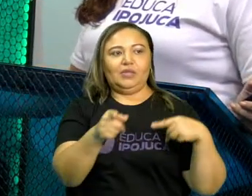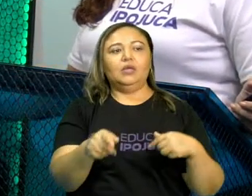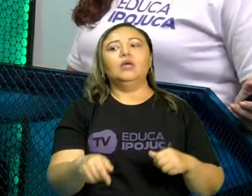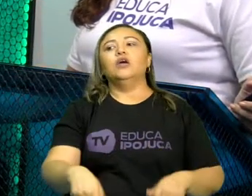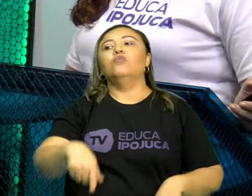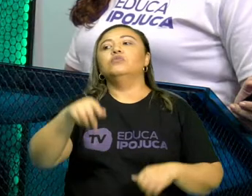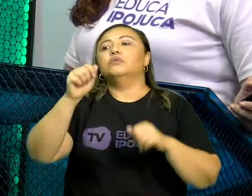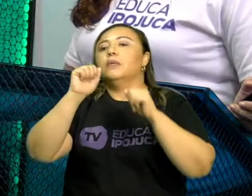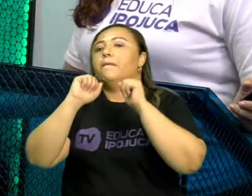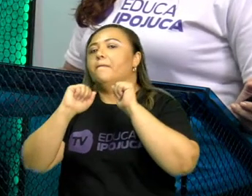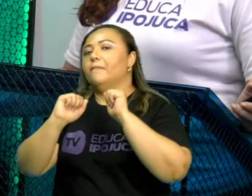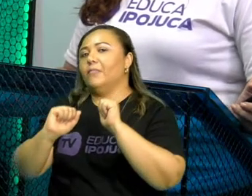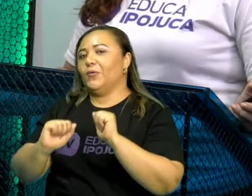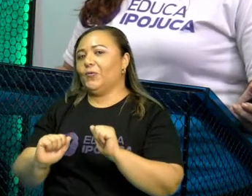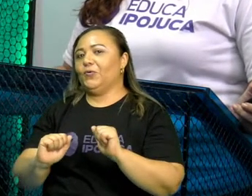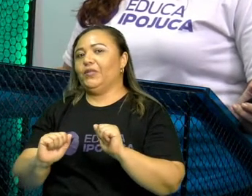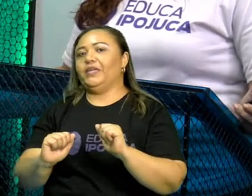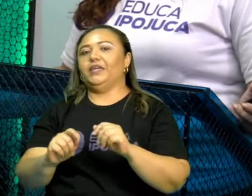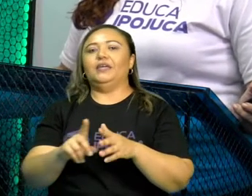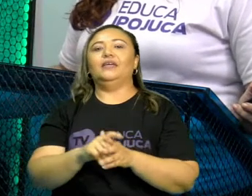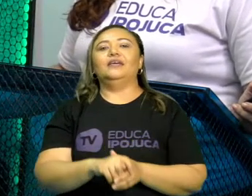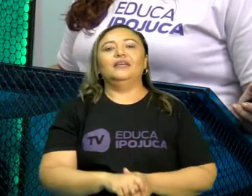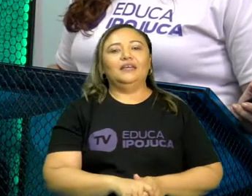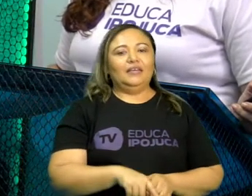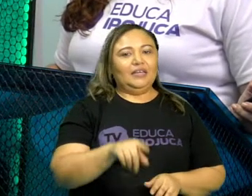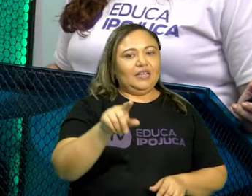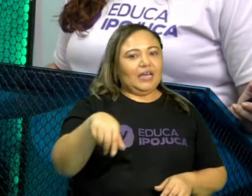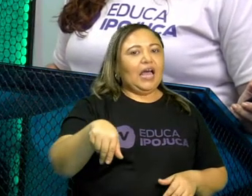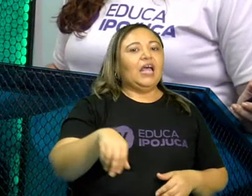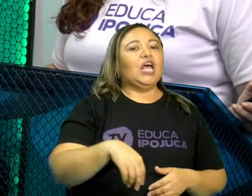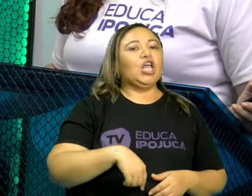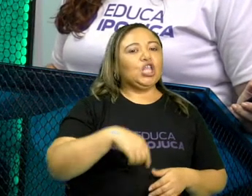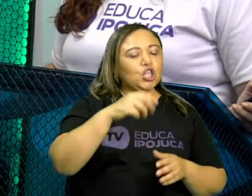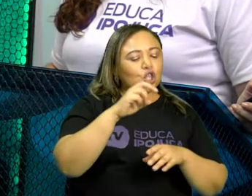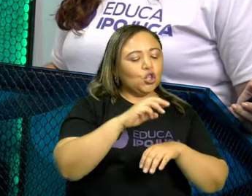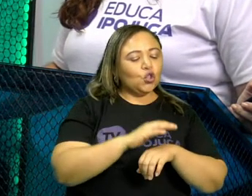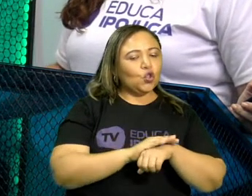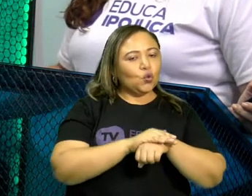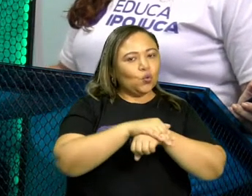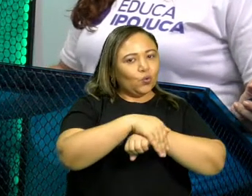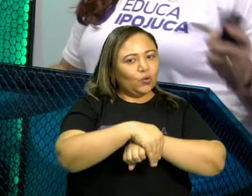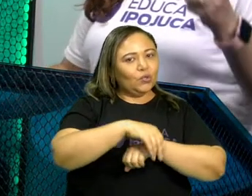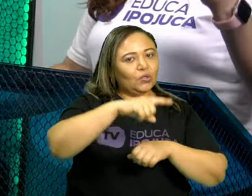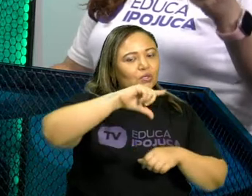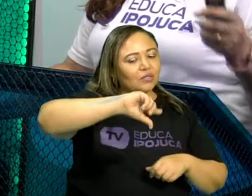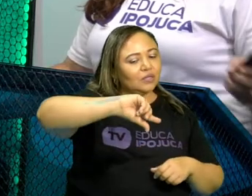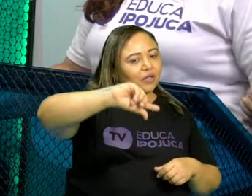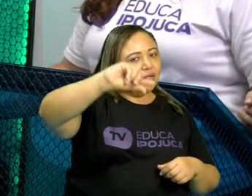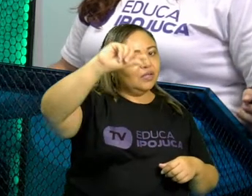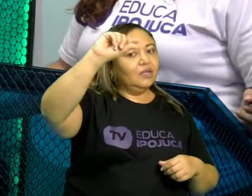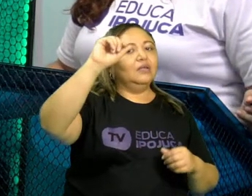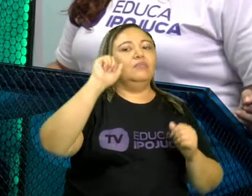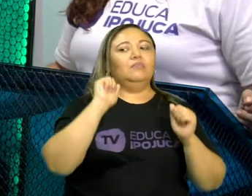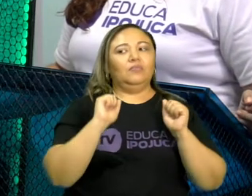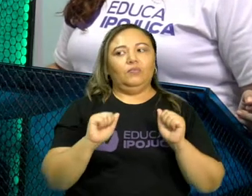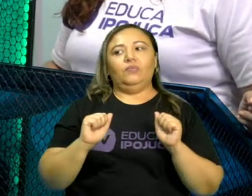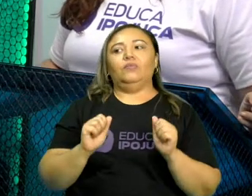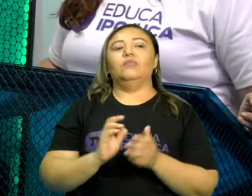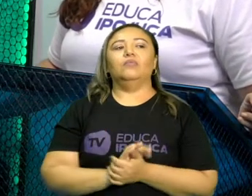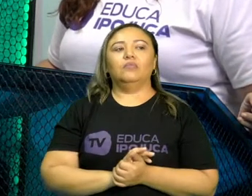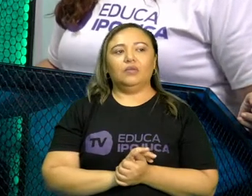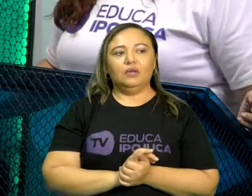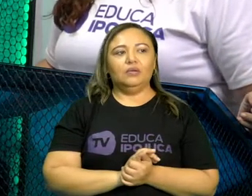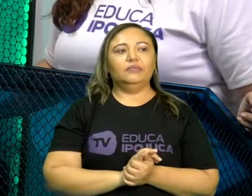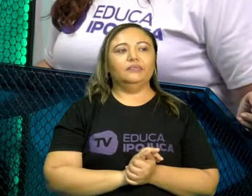você pode. Então, você pode sair hoje à noite, eu permito. Você pode pedir um adiantamento da